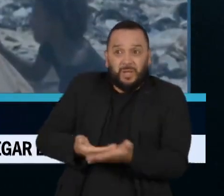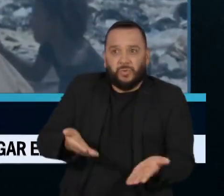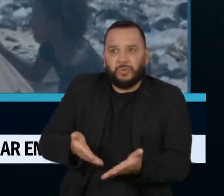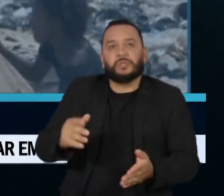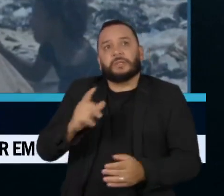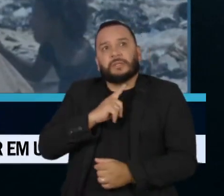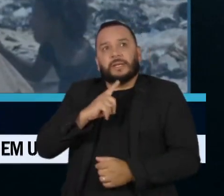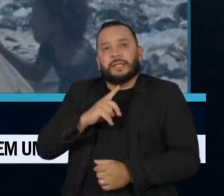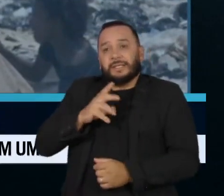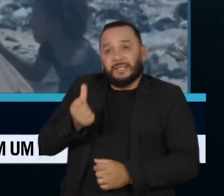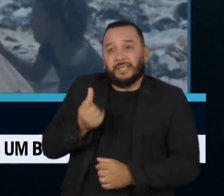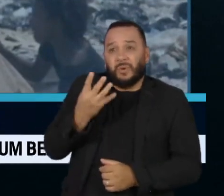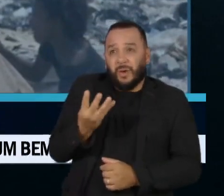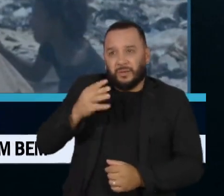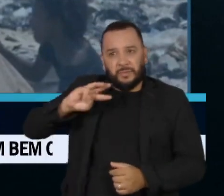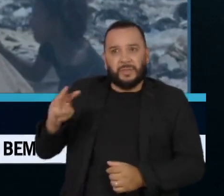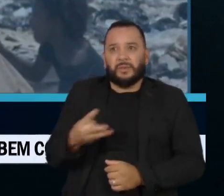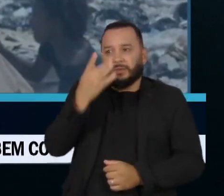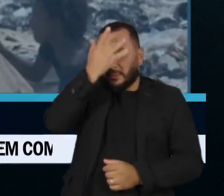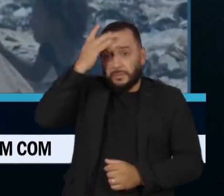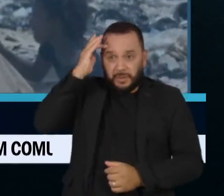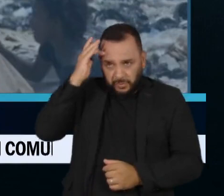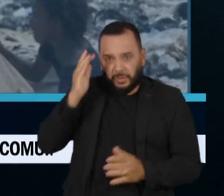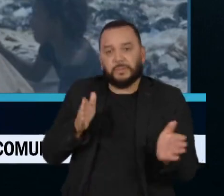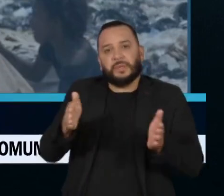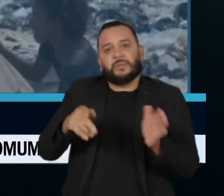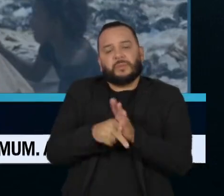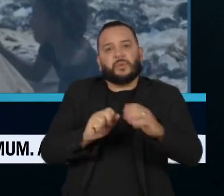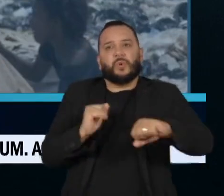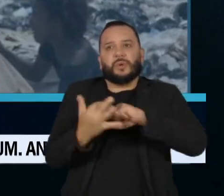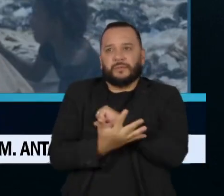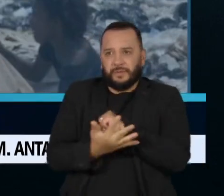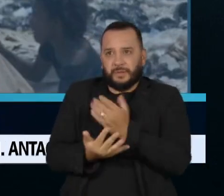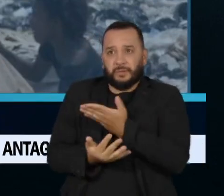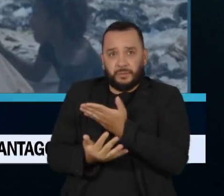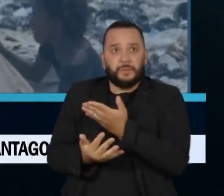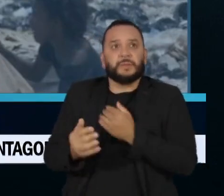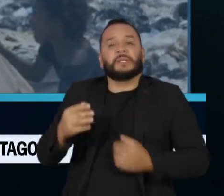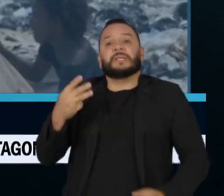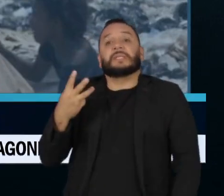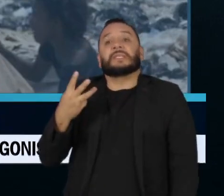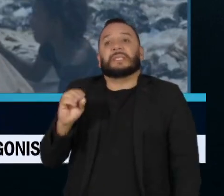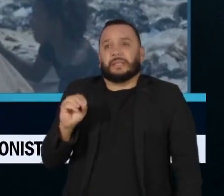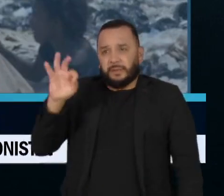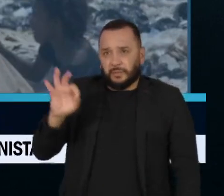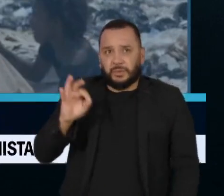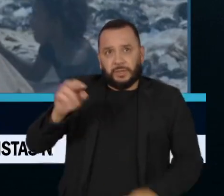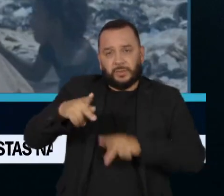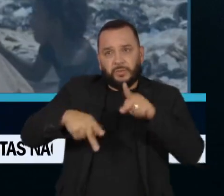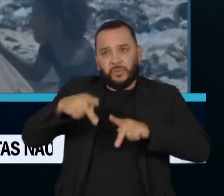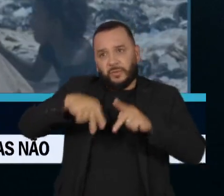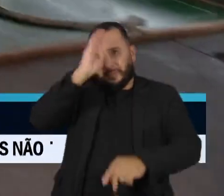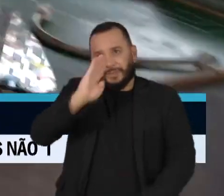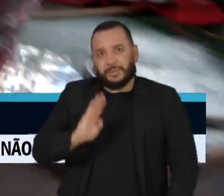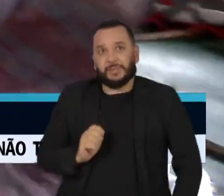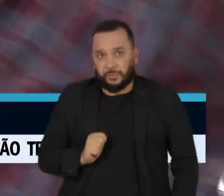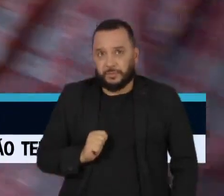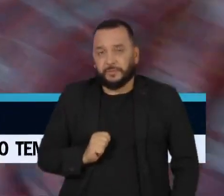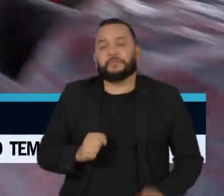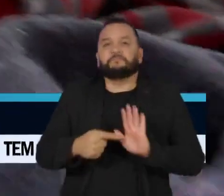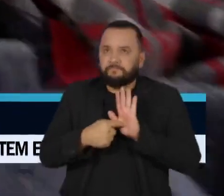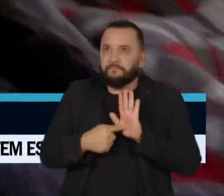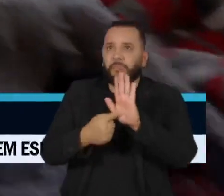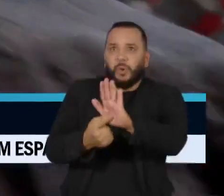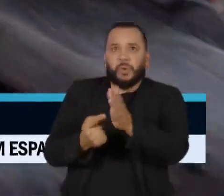de brasileiros se encontraram nessa condição durante a pandemia, o equivalente a 30% da população do país. É o que